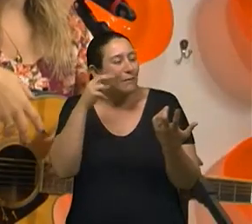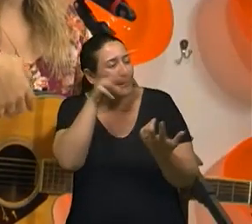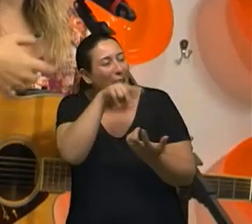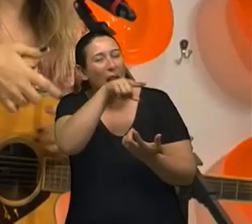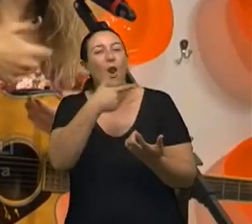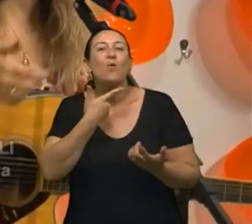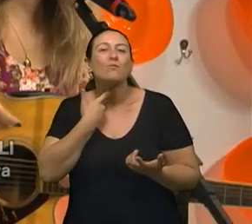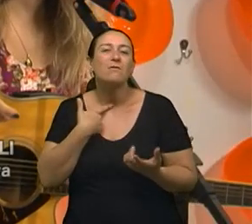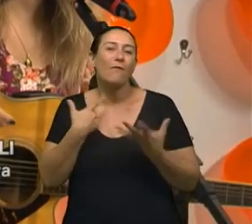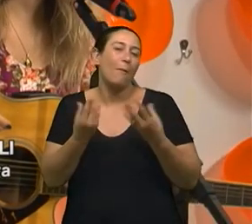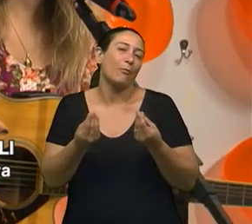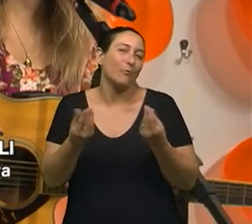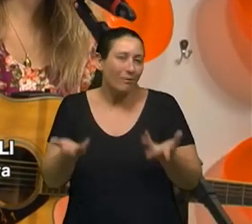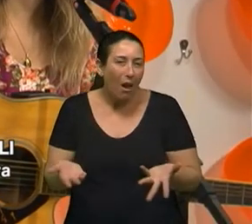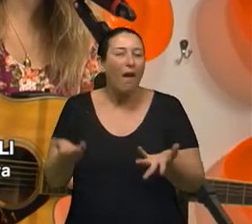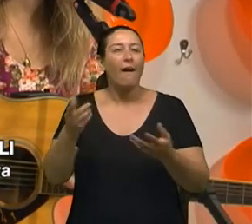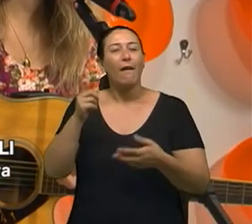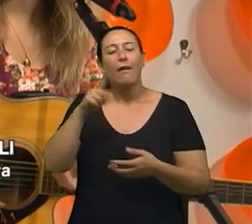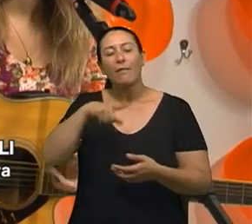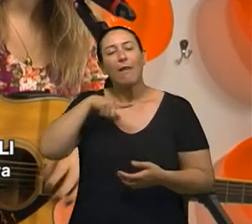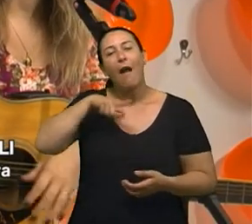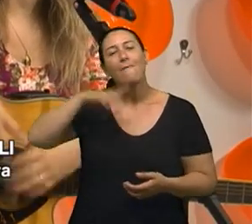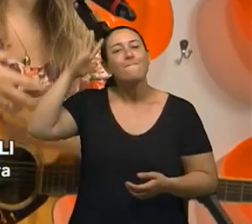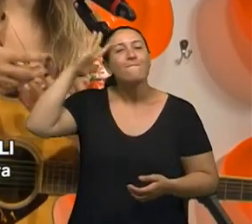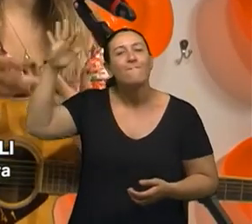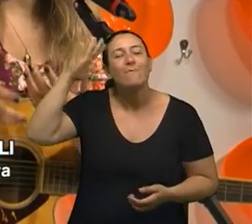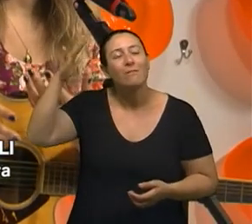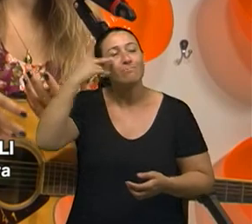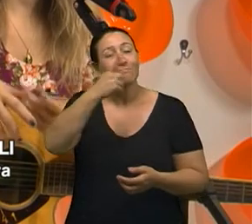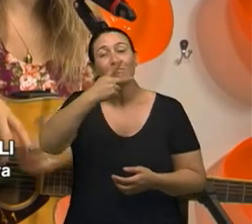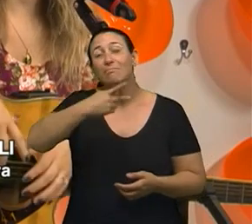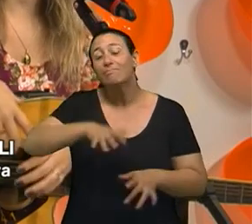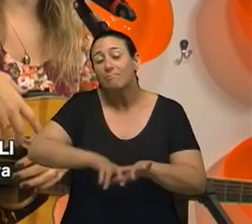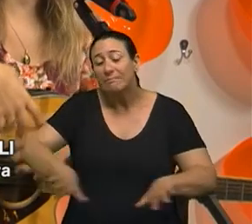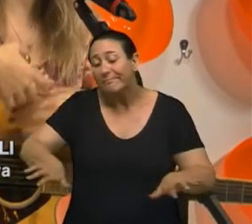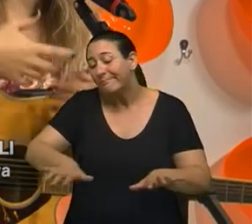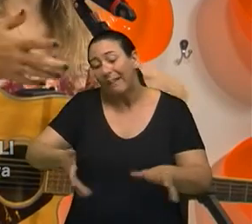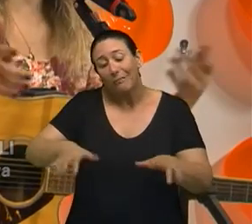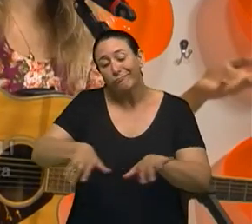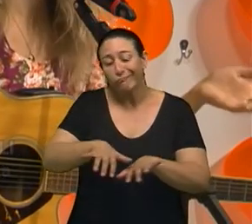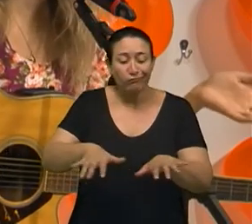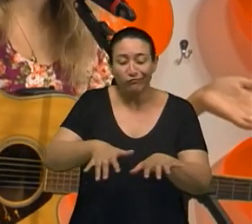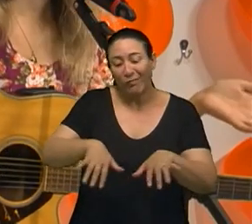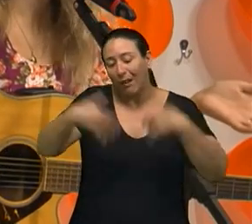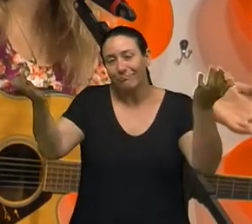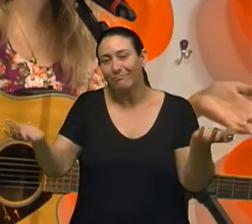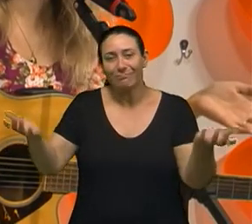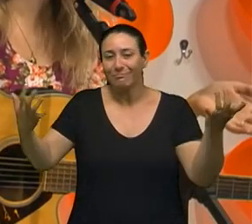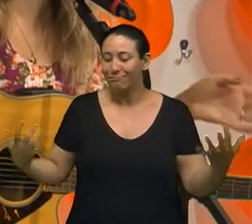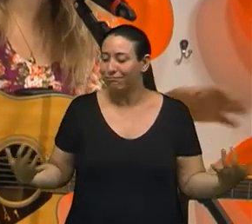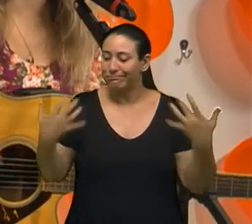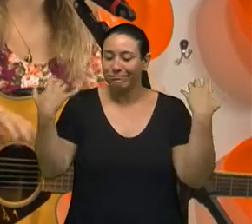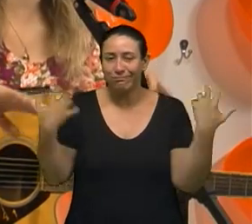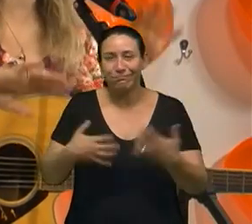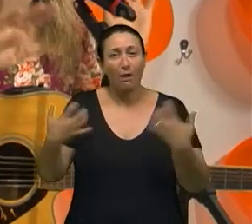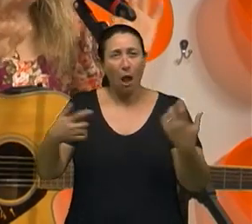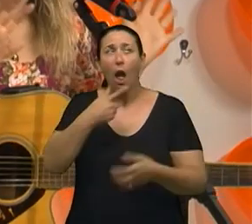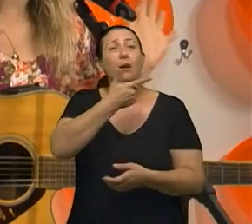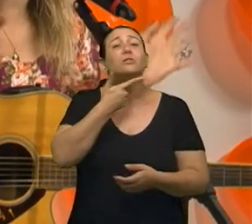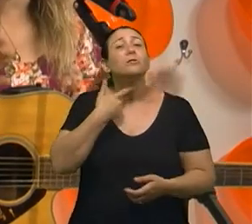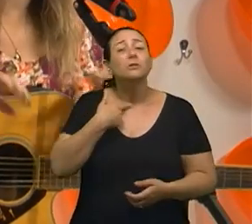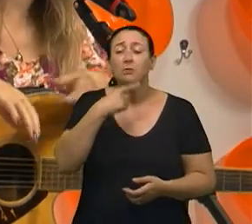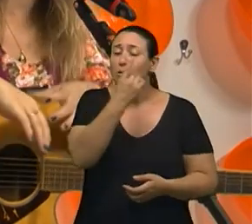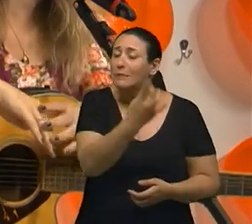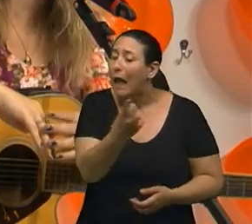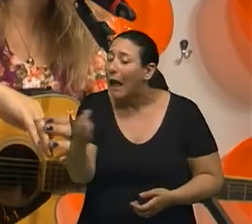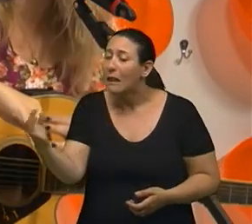Ela também tinha o sonho de infância de tocar piano e daí, como ela não sabia, ela fazia com que todos os netos fizessem aula de piano. Ela tinha o sonho